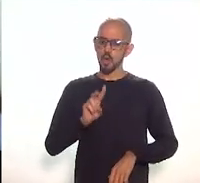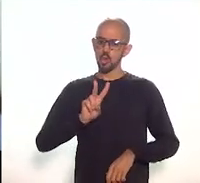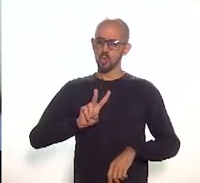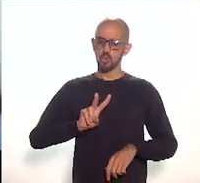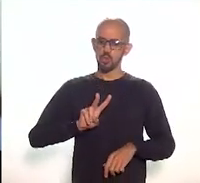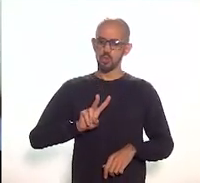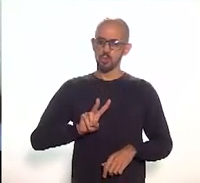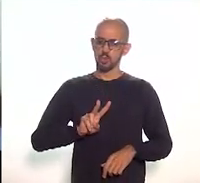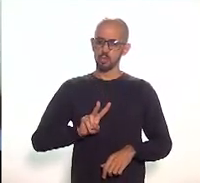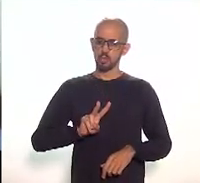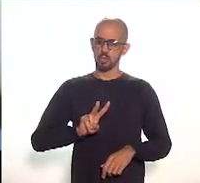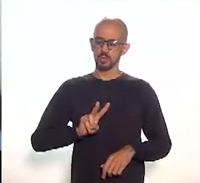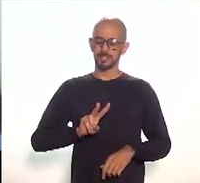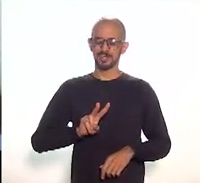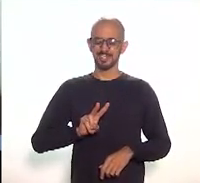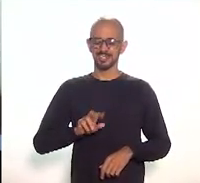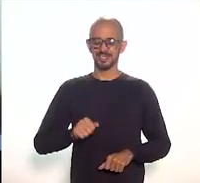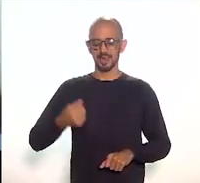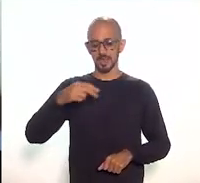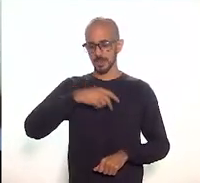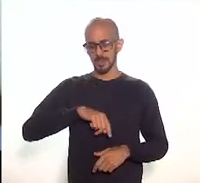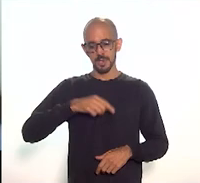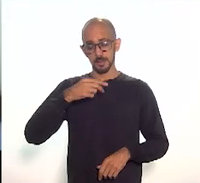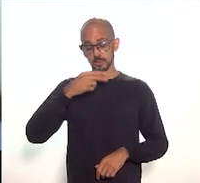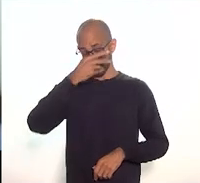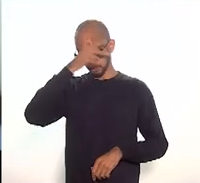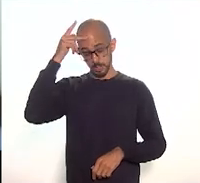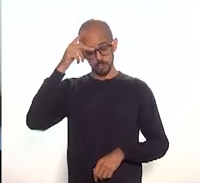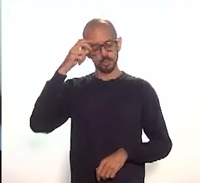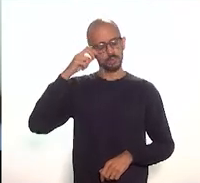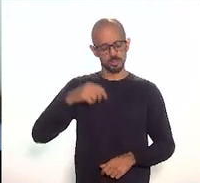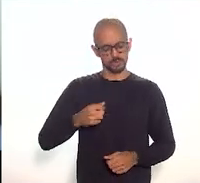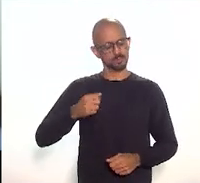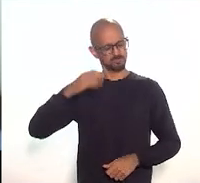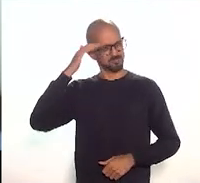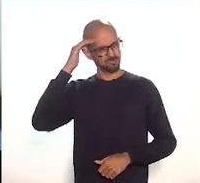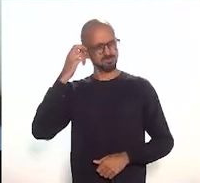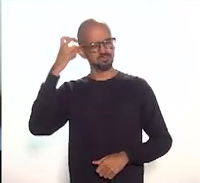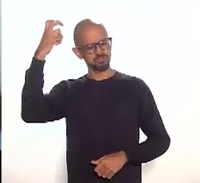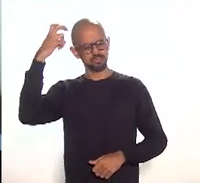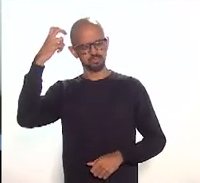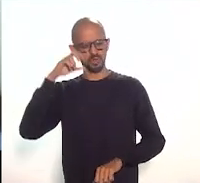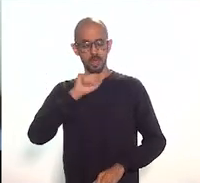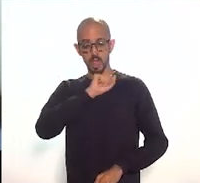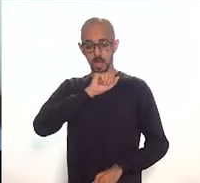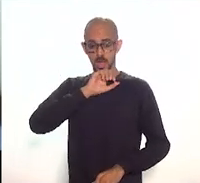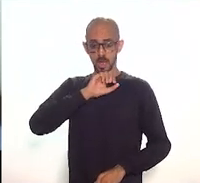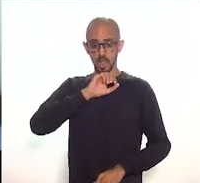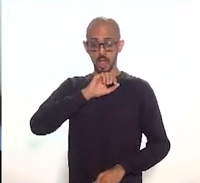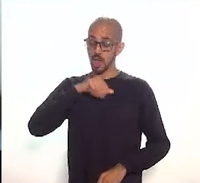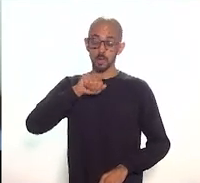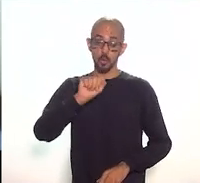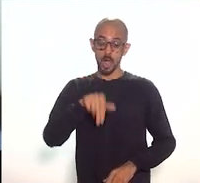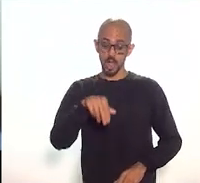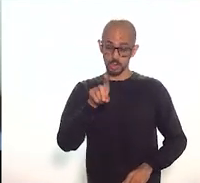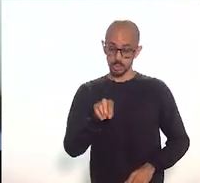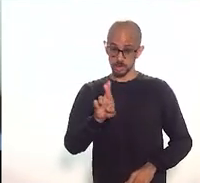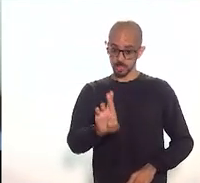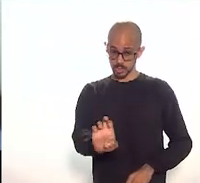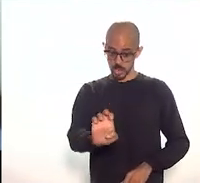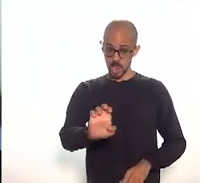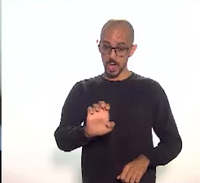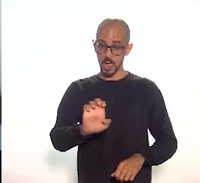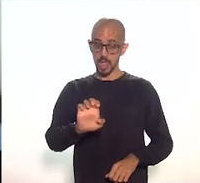idealizadores, o André Angulo e o